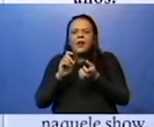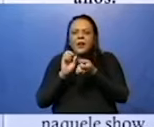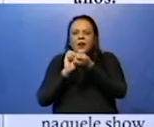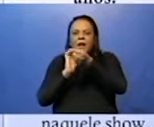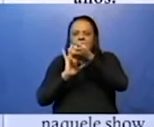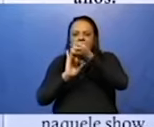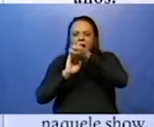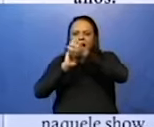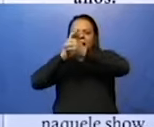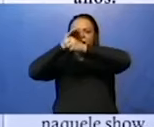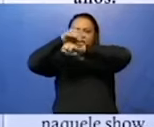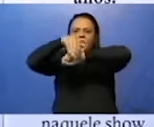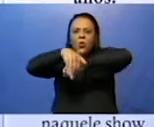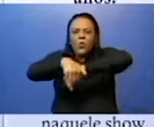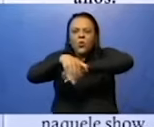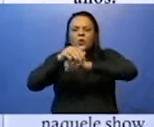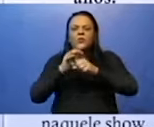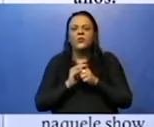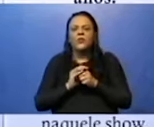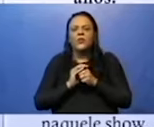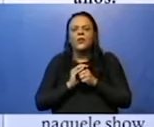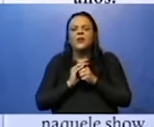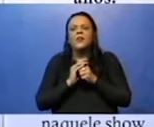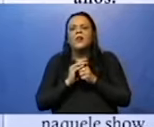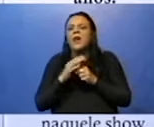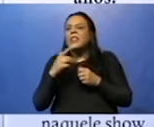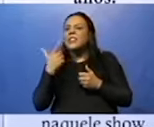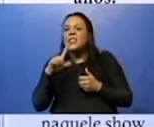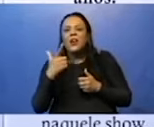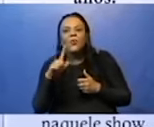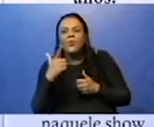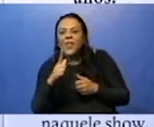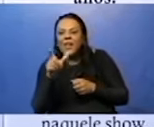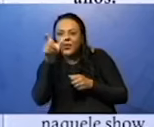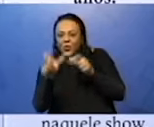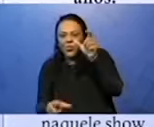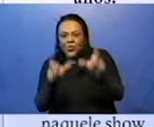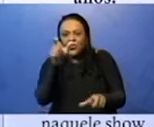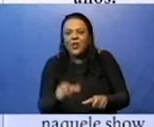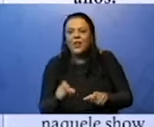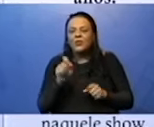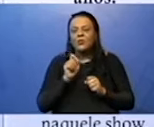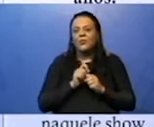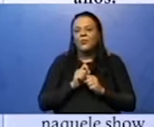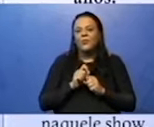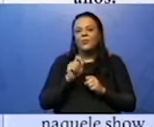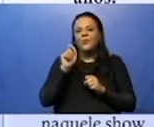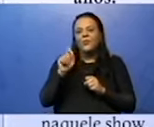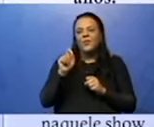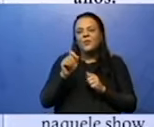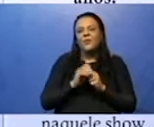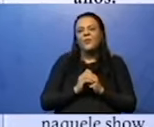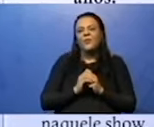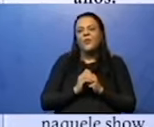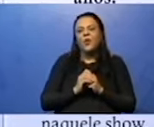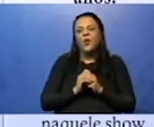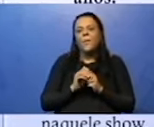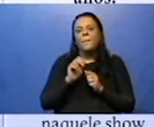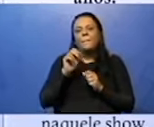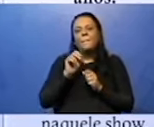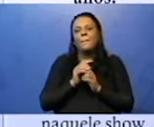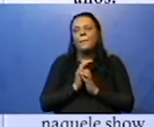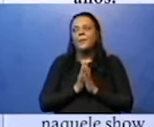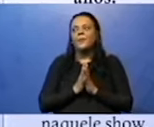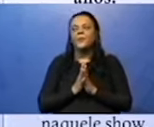anoiteceu rapidamente. Qual que é o meu sujeito? O sujeito inexistente. E aquilo ali anoiteceu rapidamente? Predicado. Minha oração inteira é predicada.